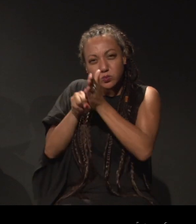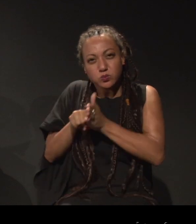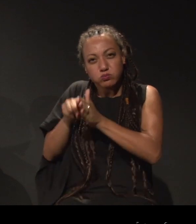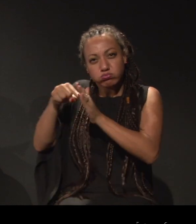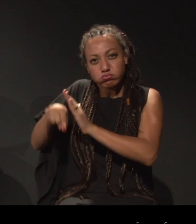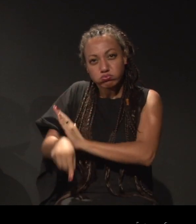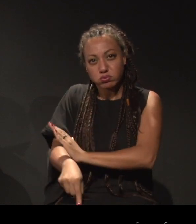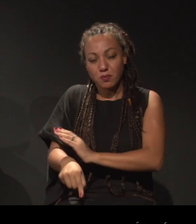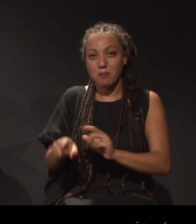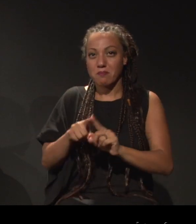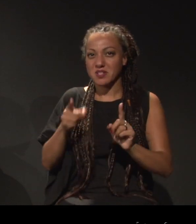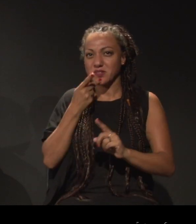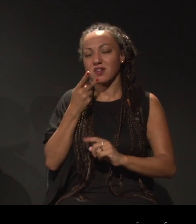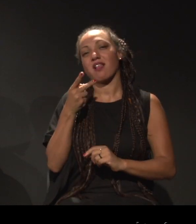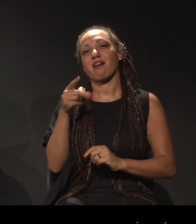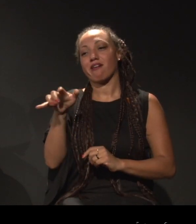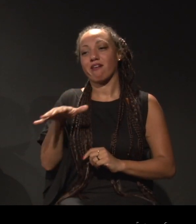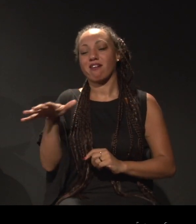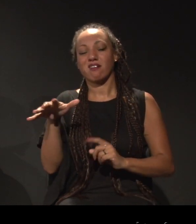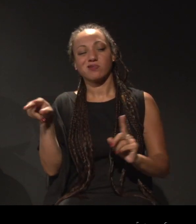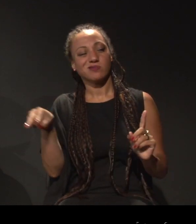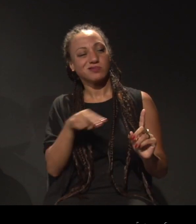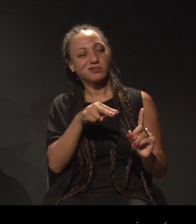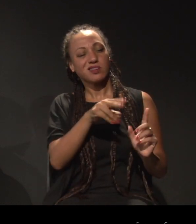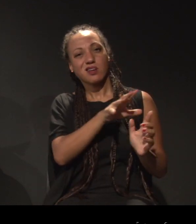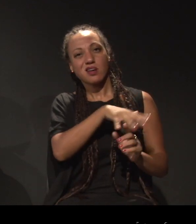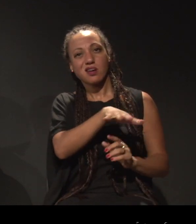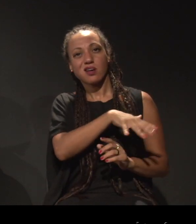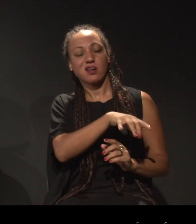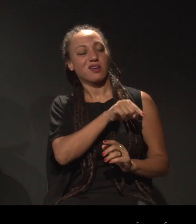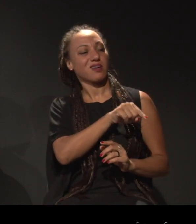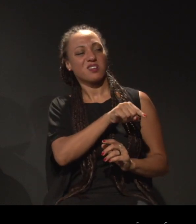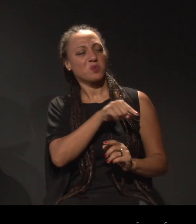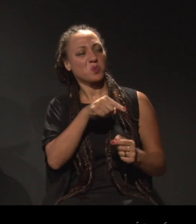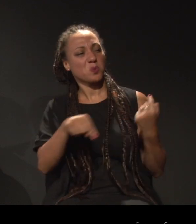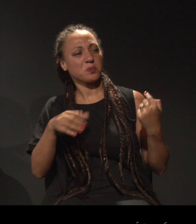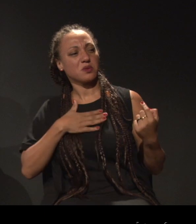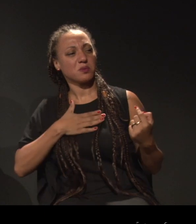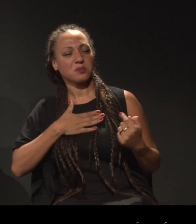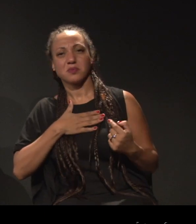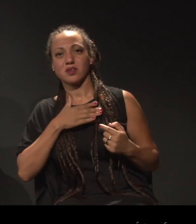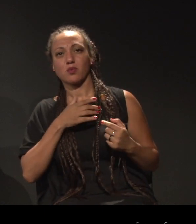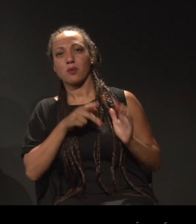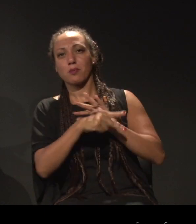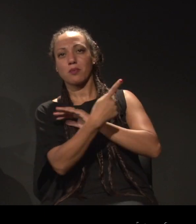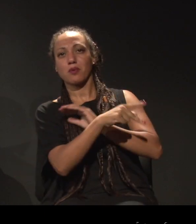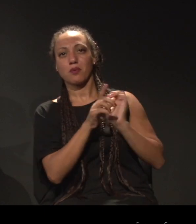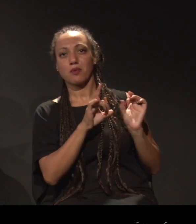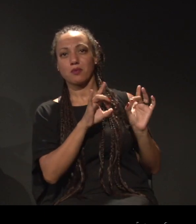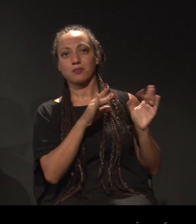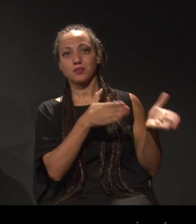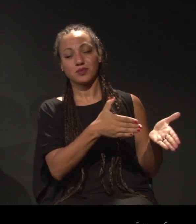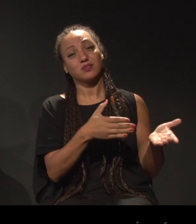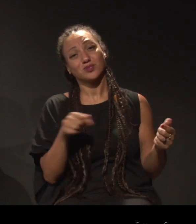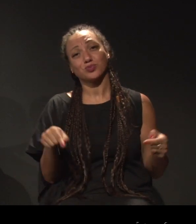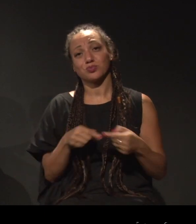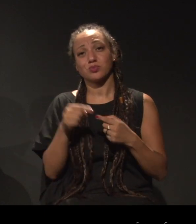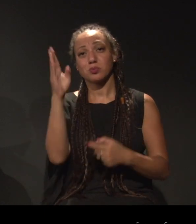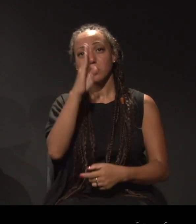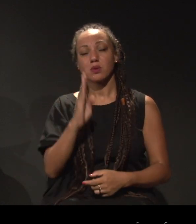respeito a eles, isso é muito peculiar, desse nosso Brasil supostamente democrático, racialmente,